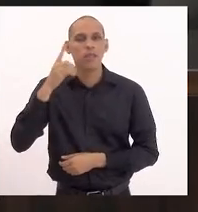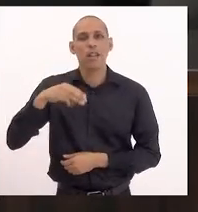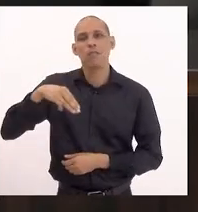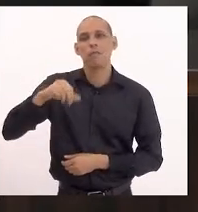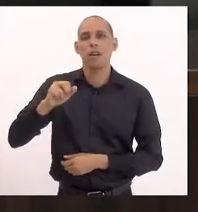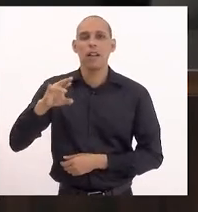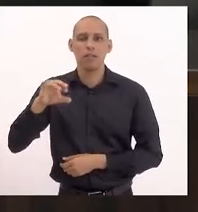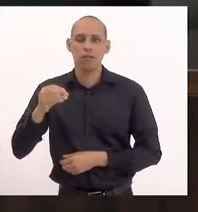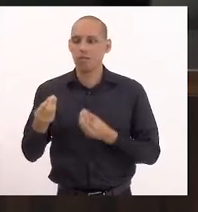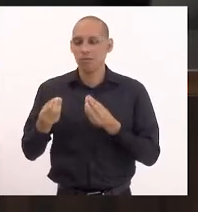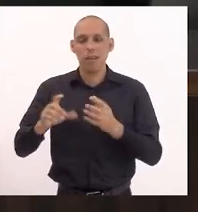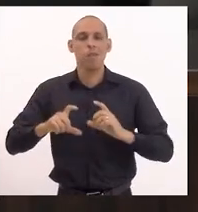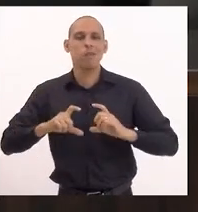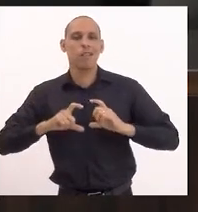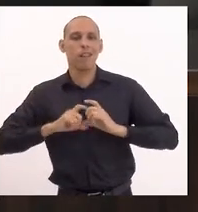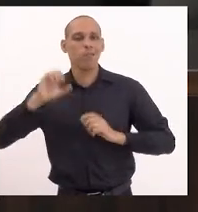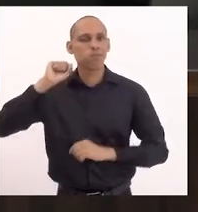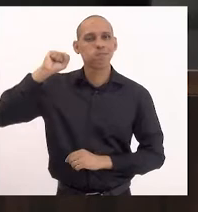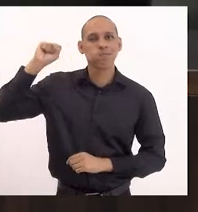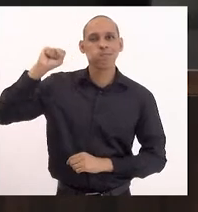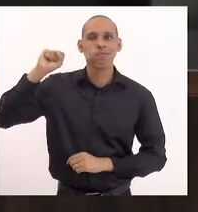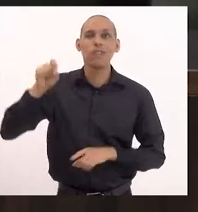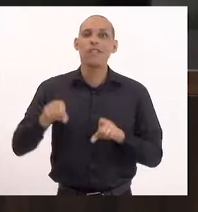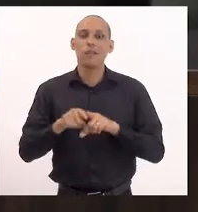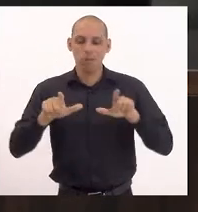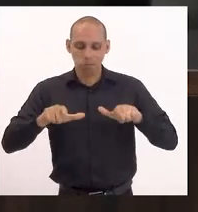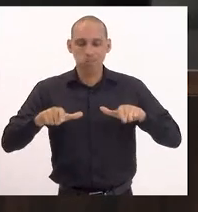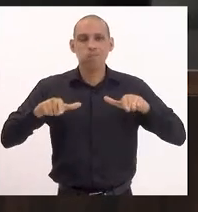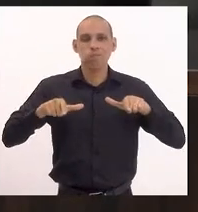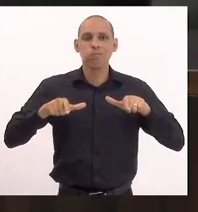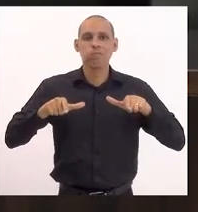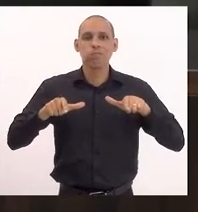medalha tiradente, respectivo diploma, sua reverendíssima...